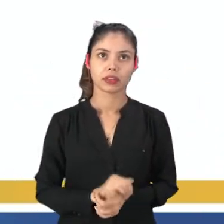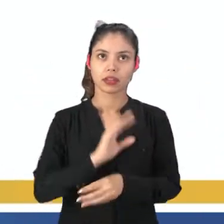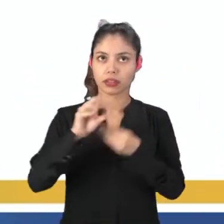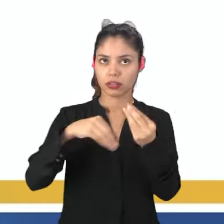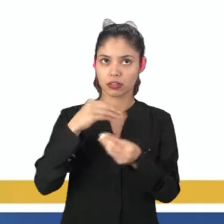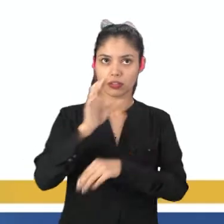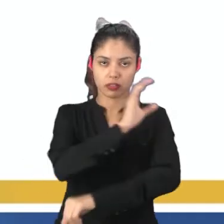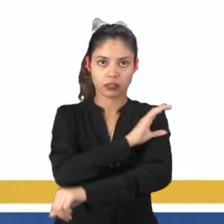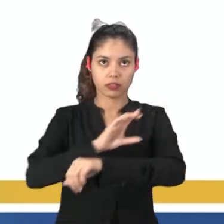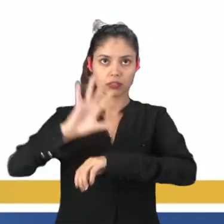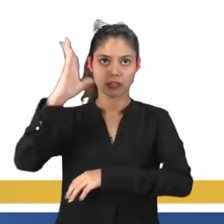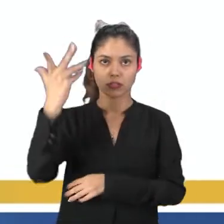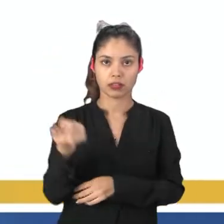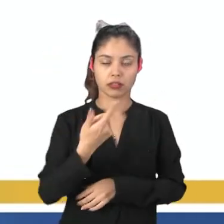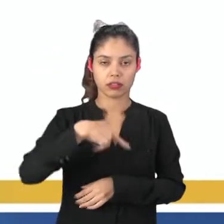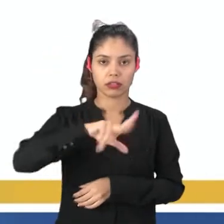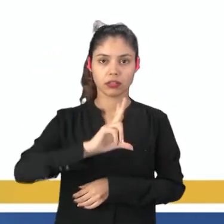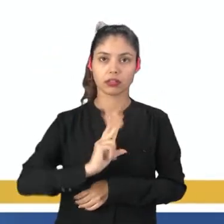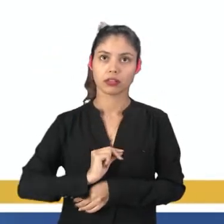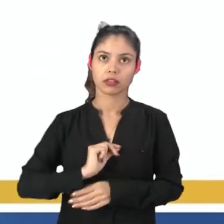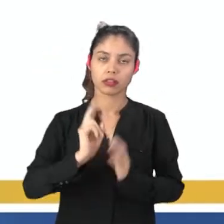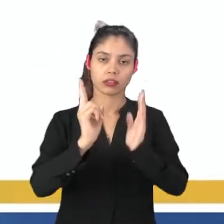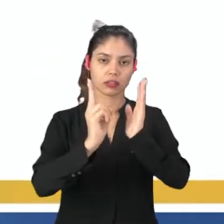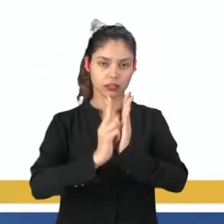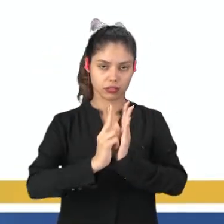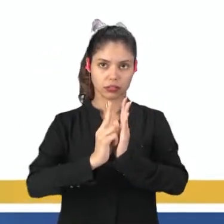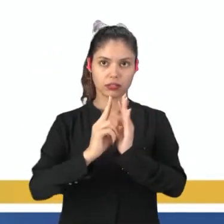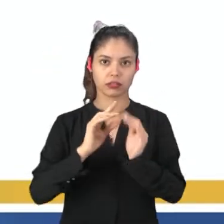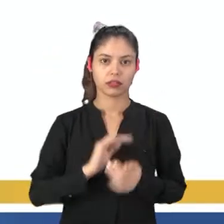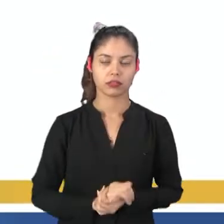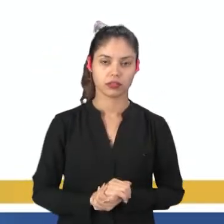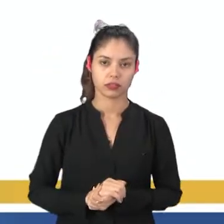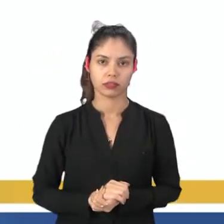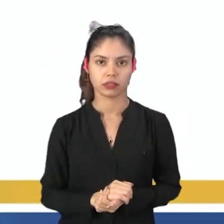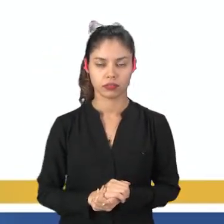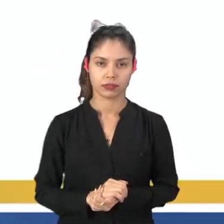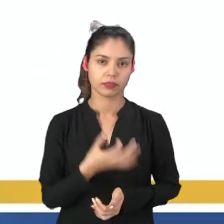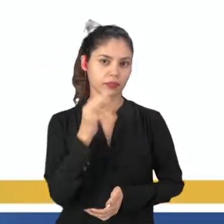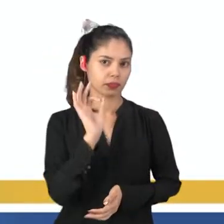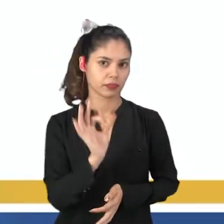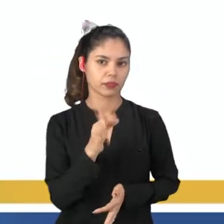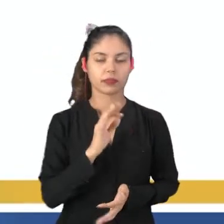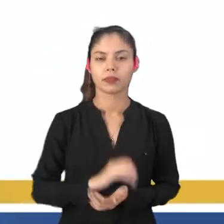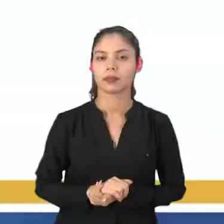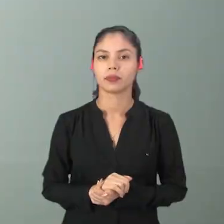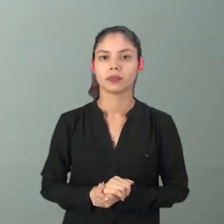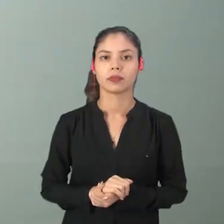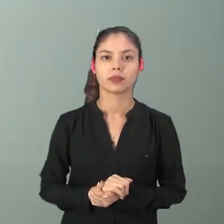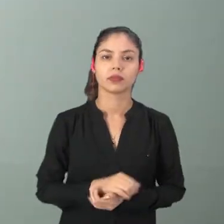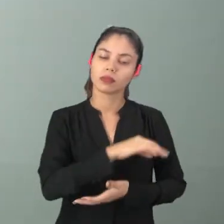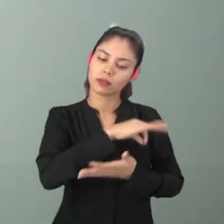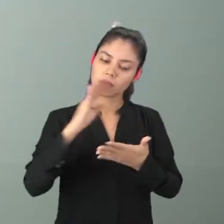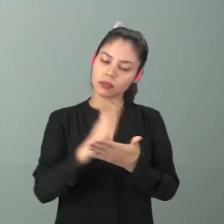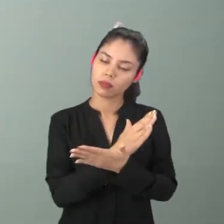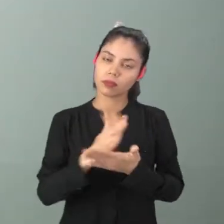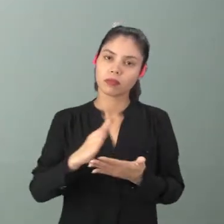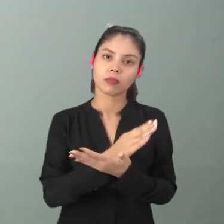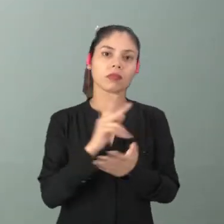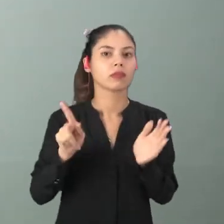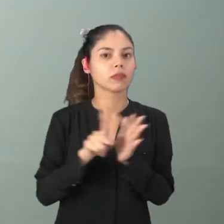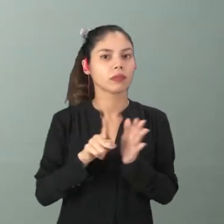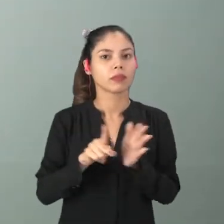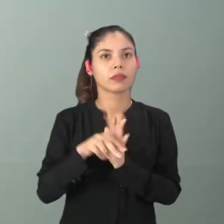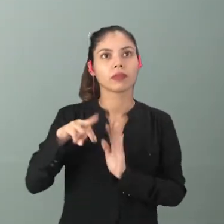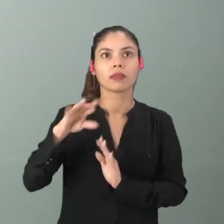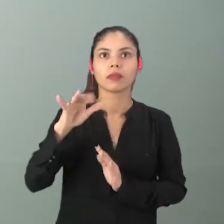também mistura das culturas africana, portuguesa e indígena, certo? Então, essas são algumas das características do